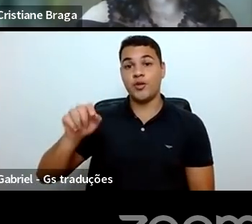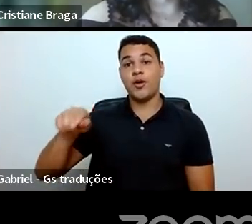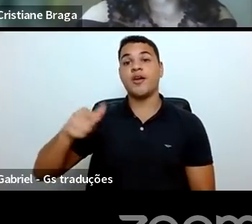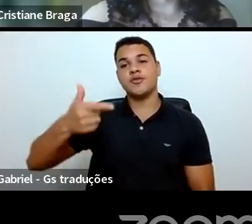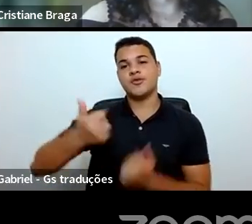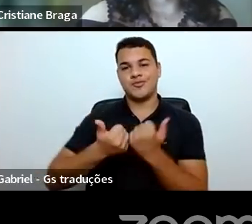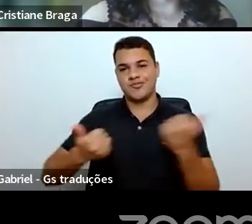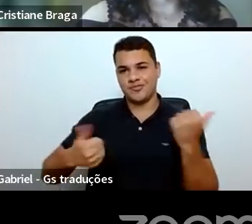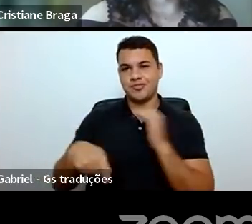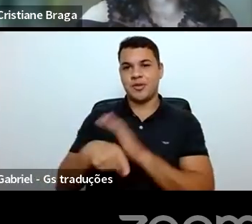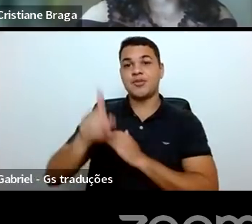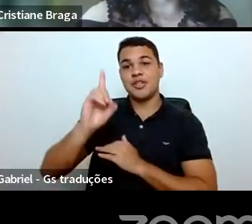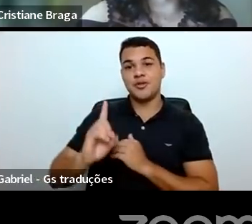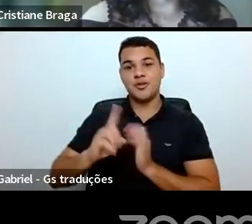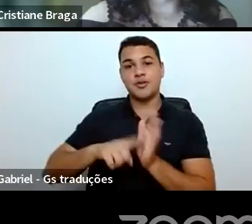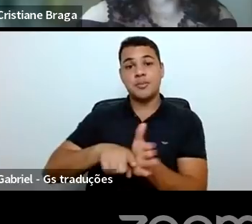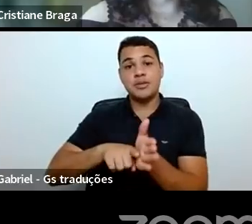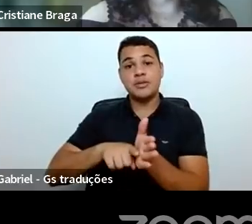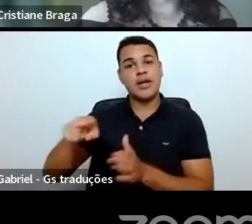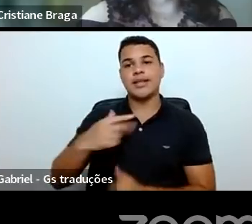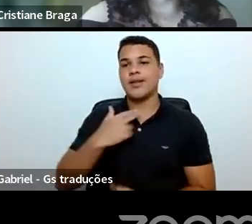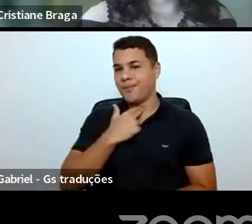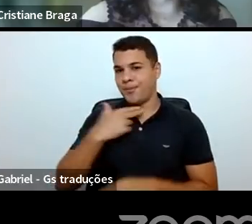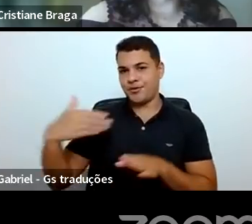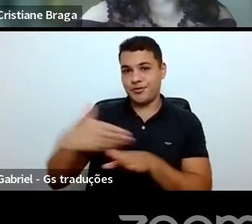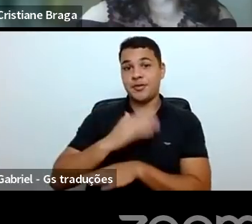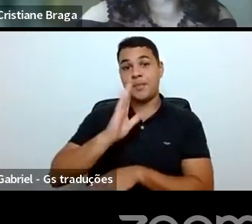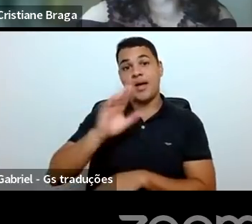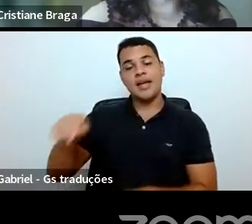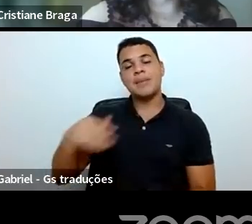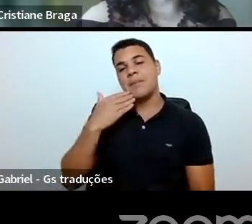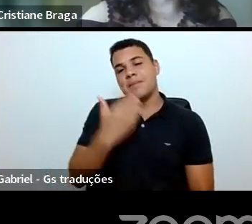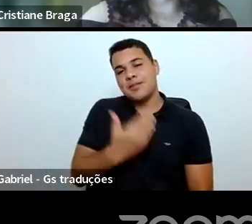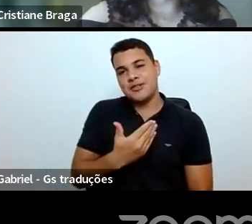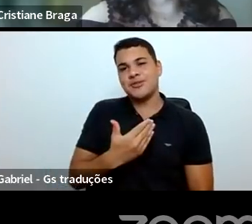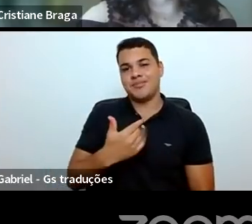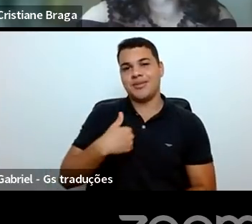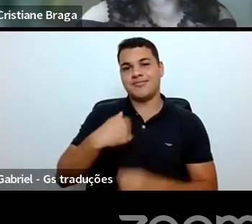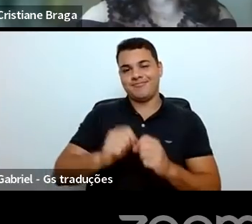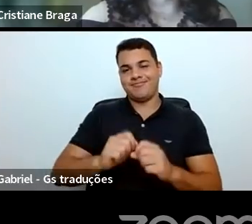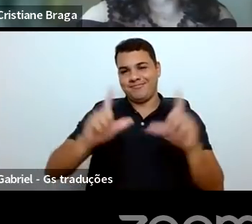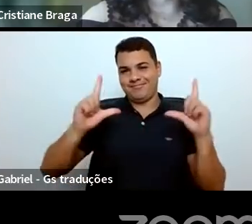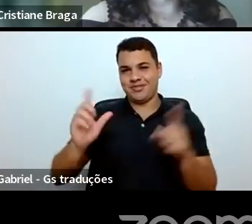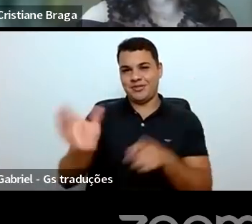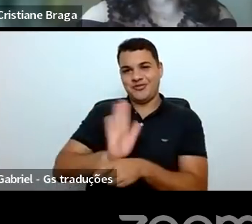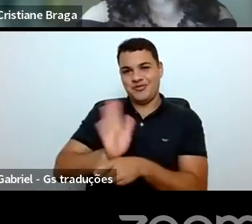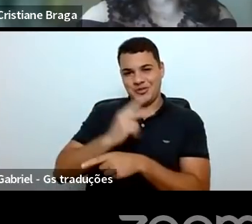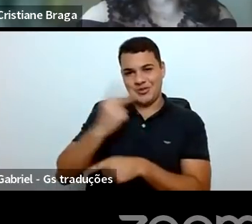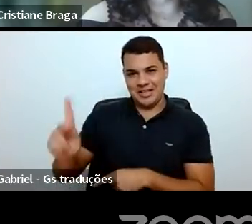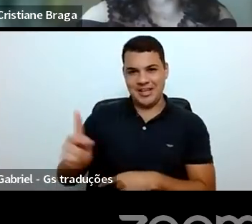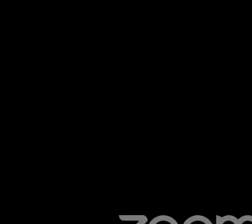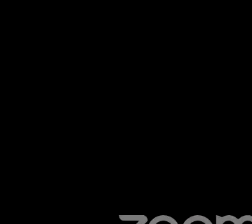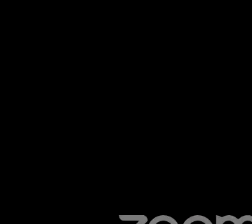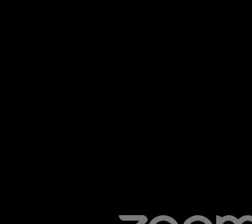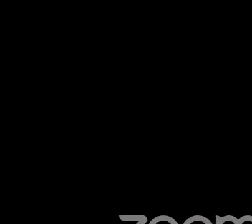não pode estar com a gente nesta manhã, mas ele mandou um recado de boas-vindas, tem um vídeo para a gente hoje. Vamos conferir.